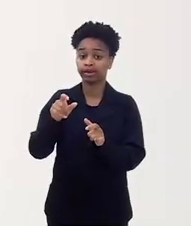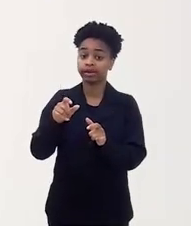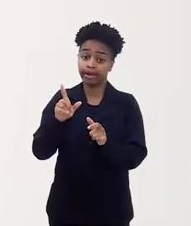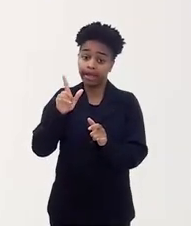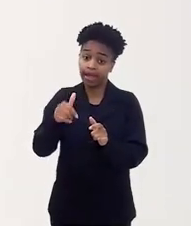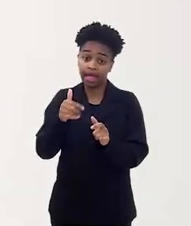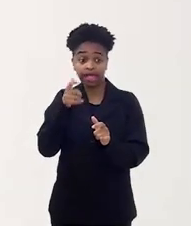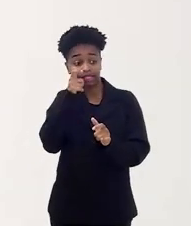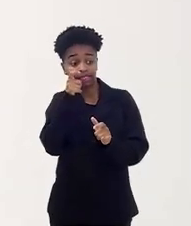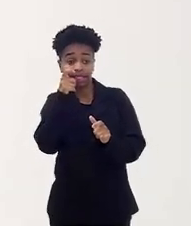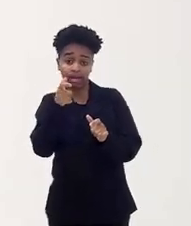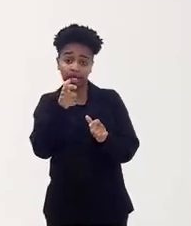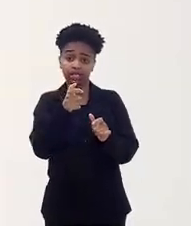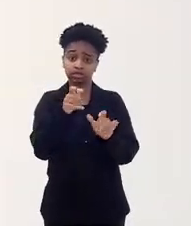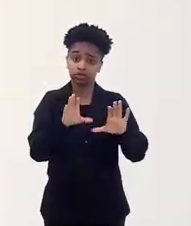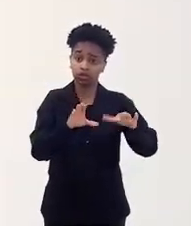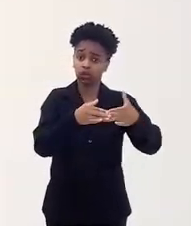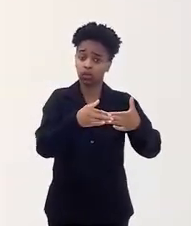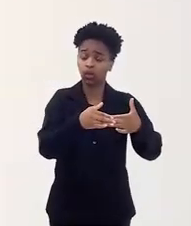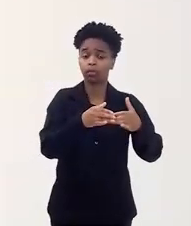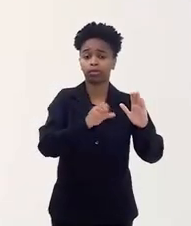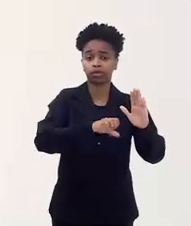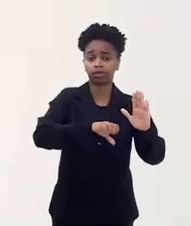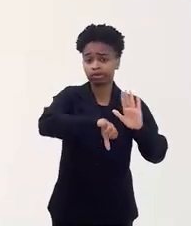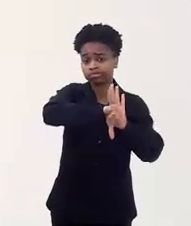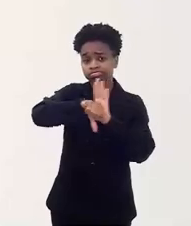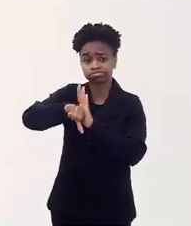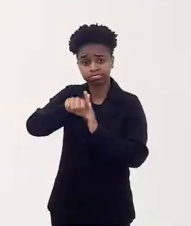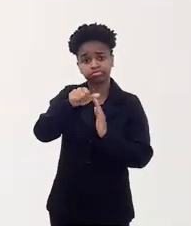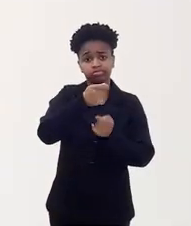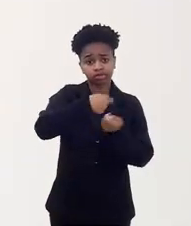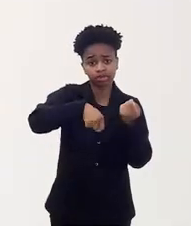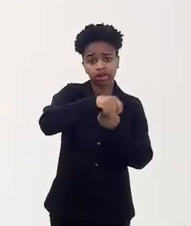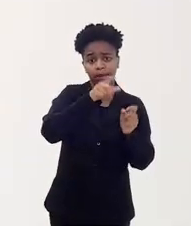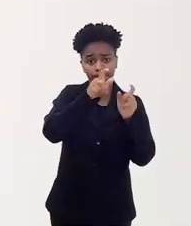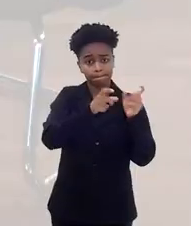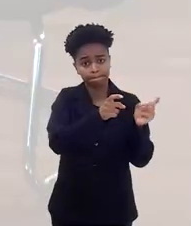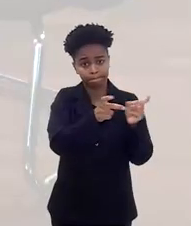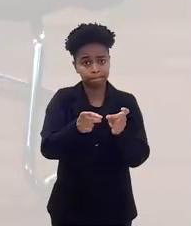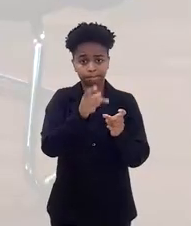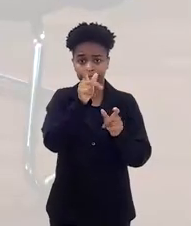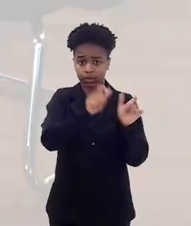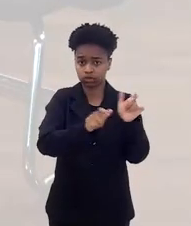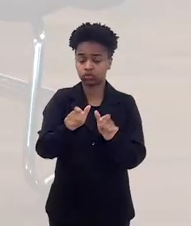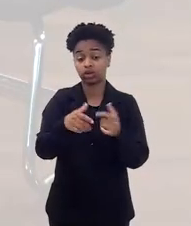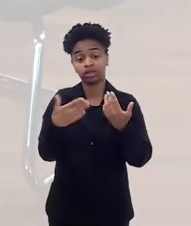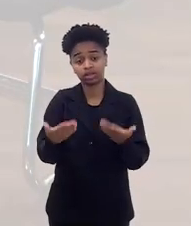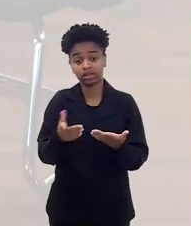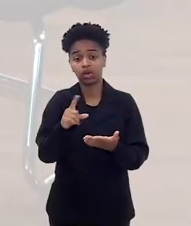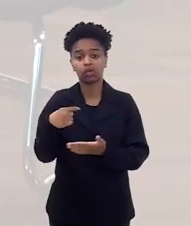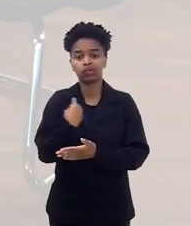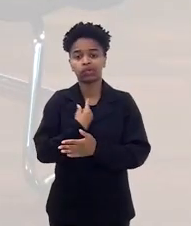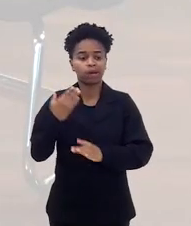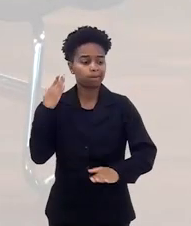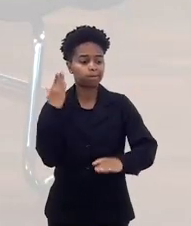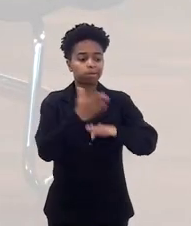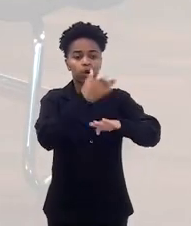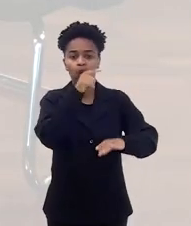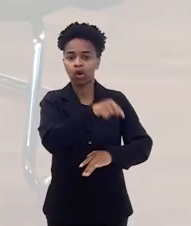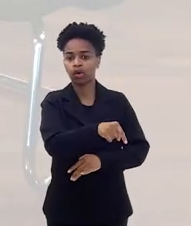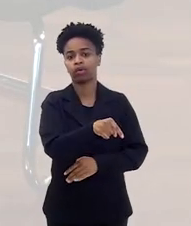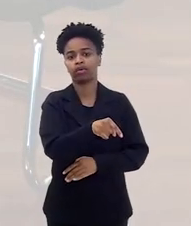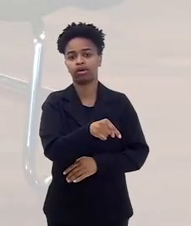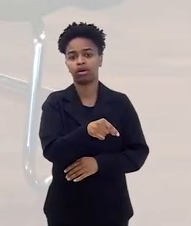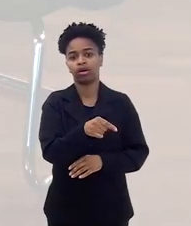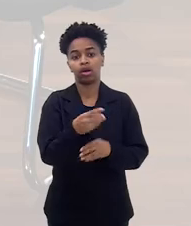objeto do tráfico internacional e do tráfico interno de pessoas, de seres humanos. Então, para que nós possamos combater aquilo